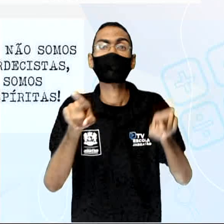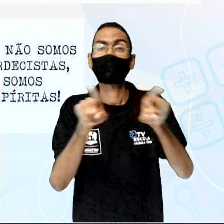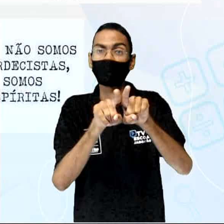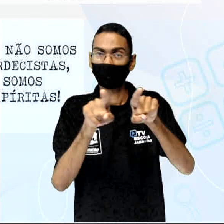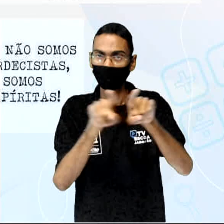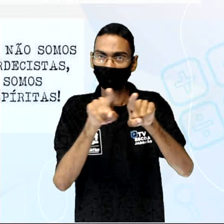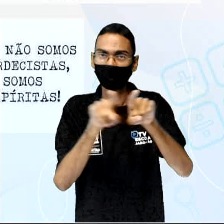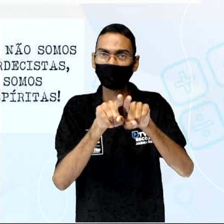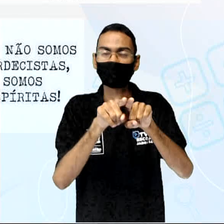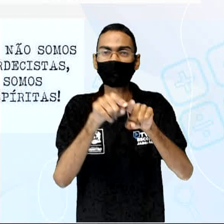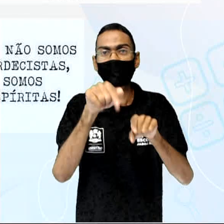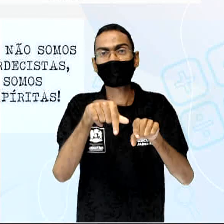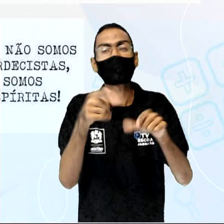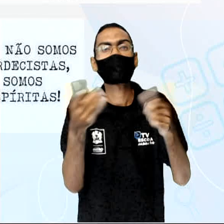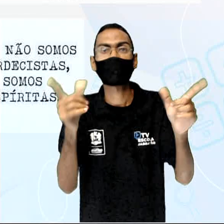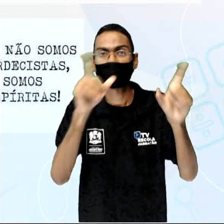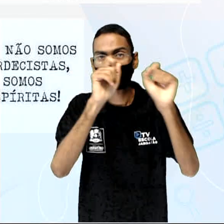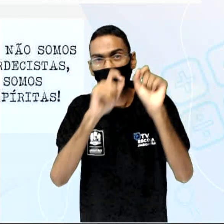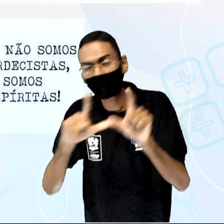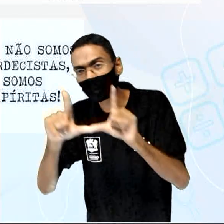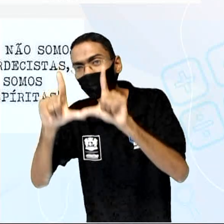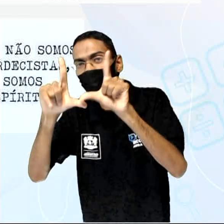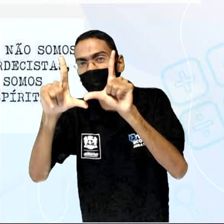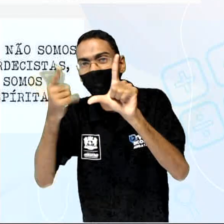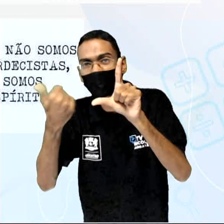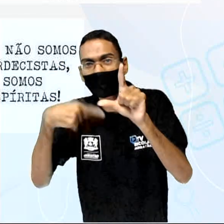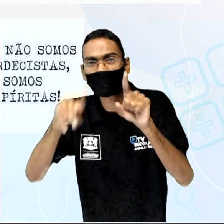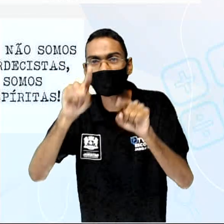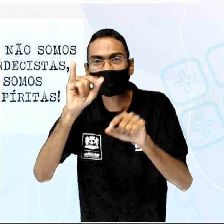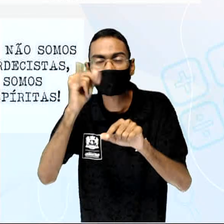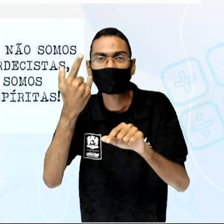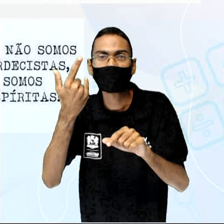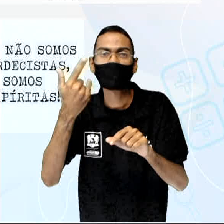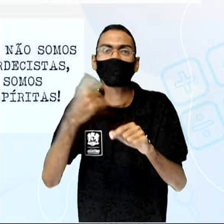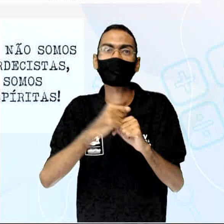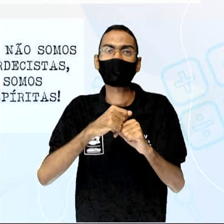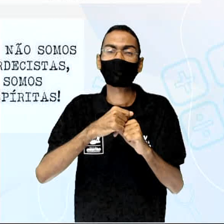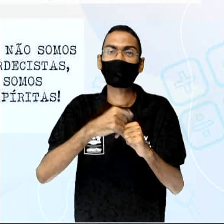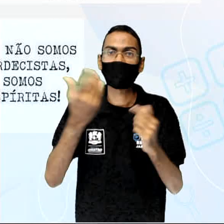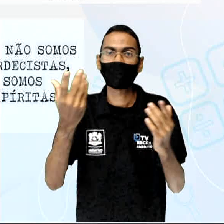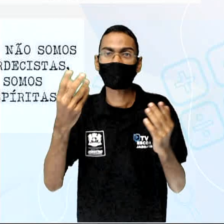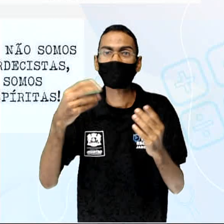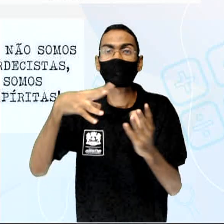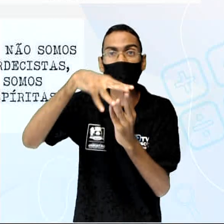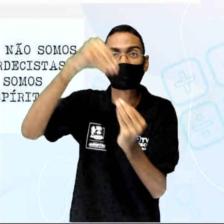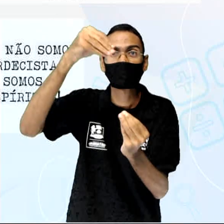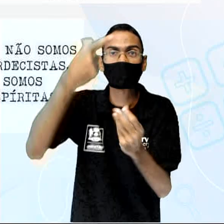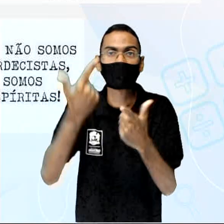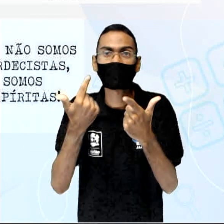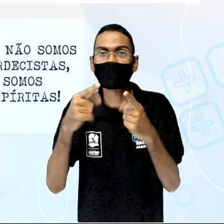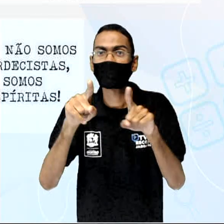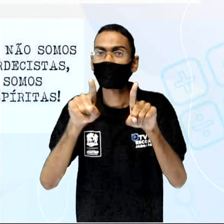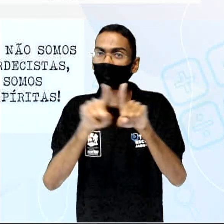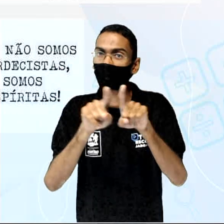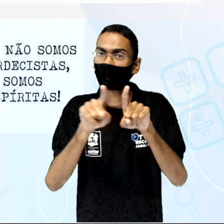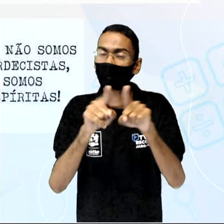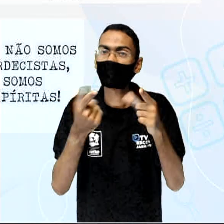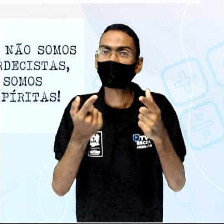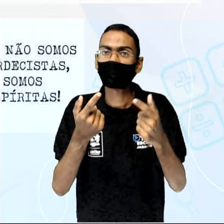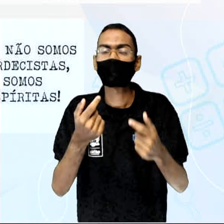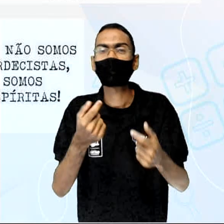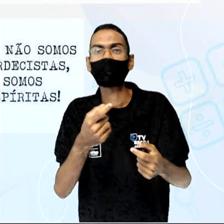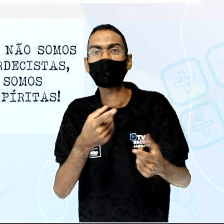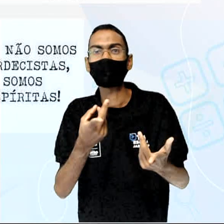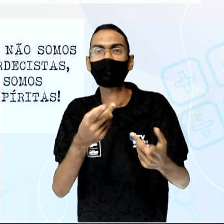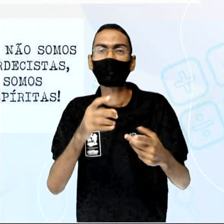Essas questões aqui relacionadas ao Espiritismo, por exemplo, que é uma doutrina, não é